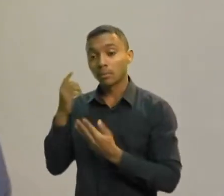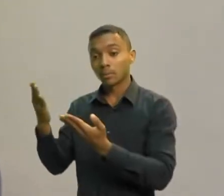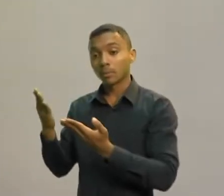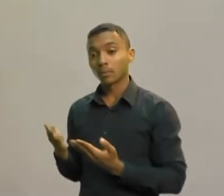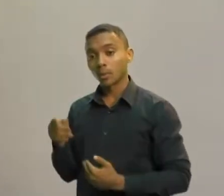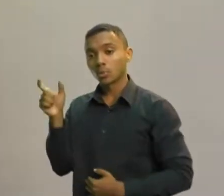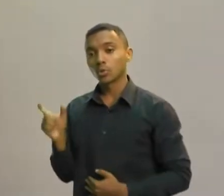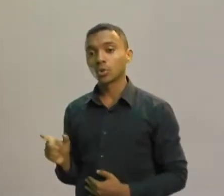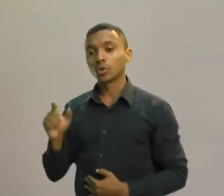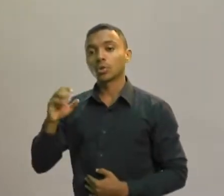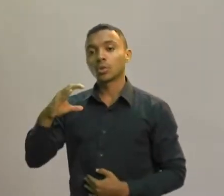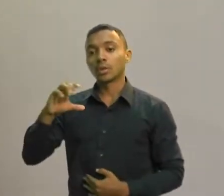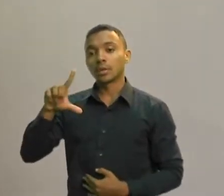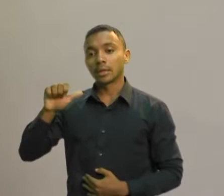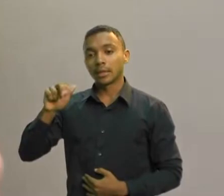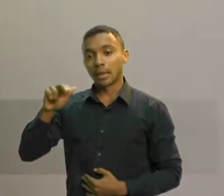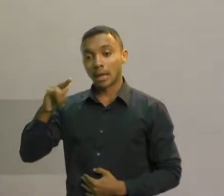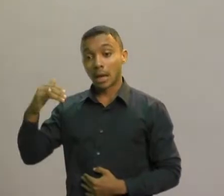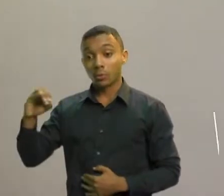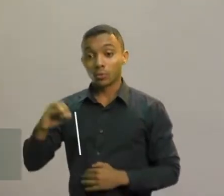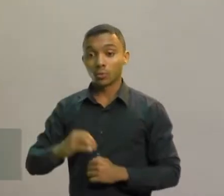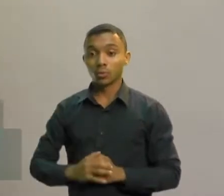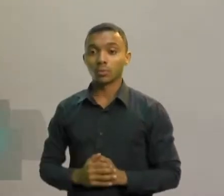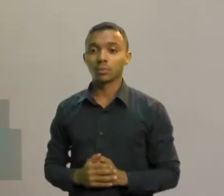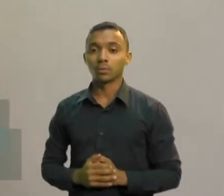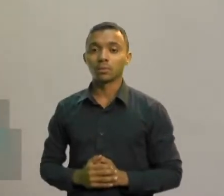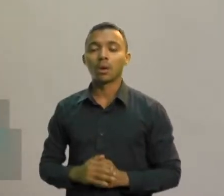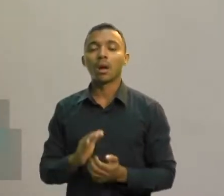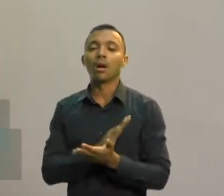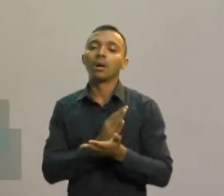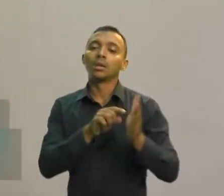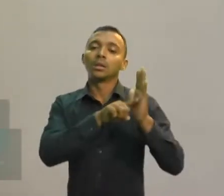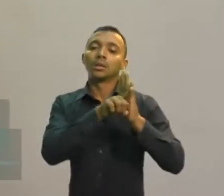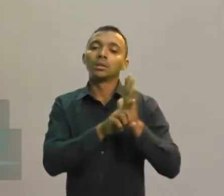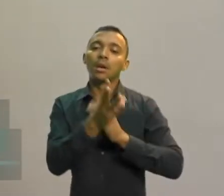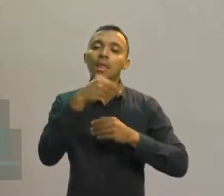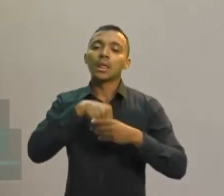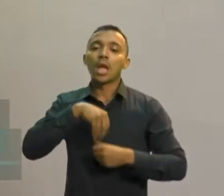Lasso. Os exames que são feitos em laboratórios, hospitais,